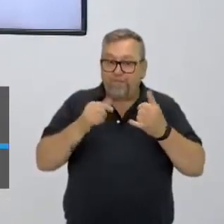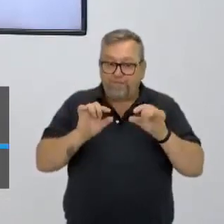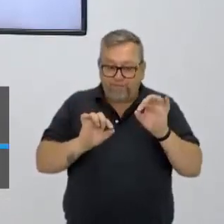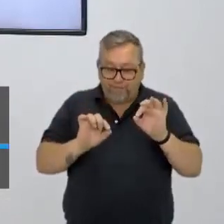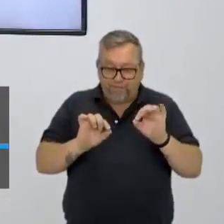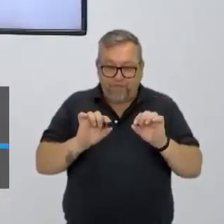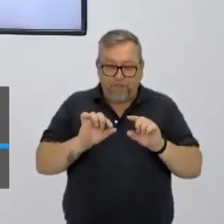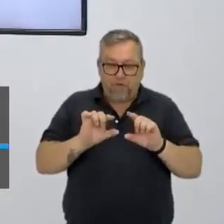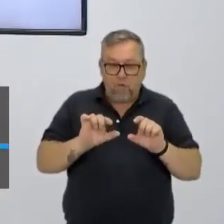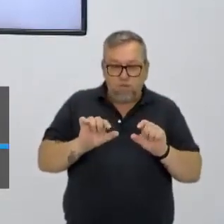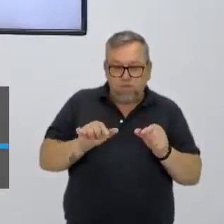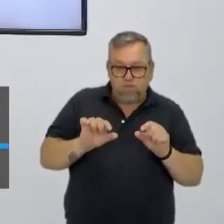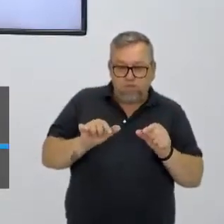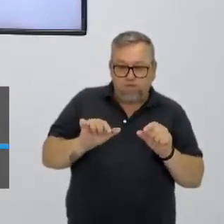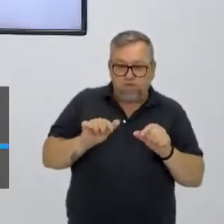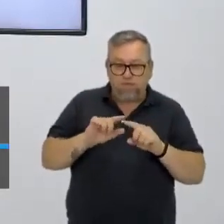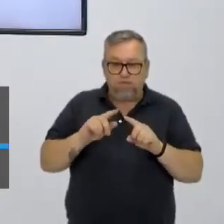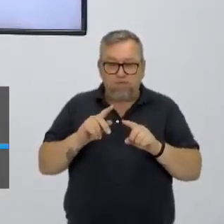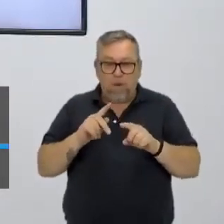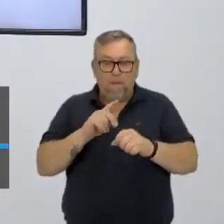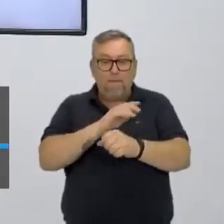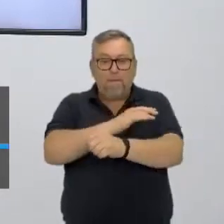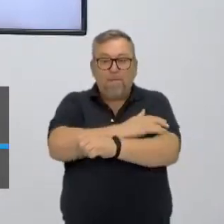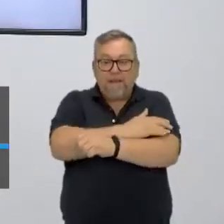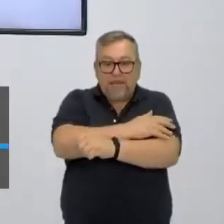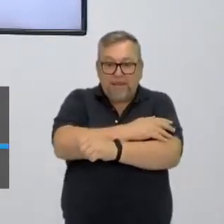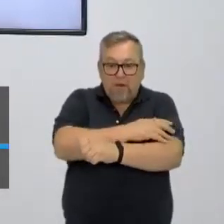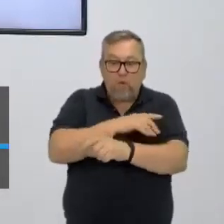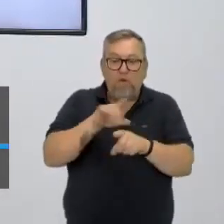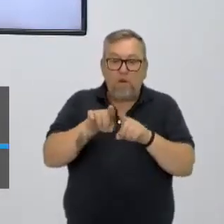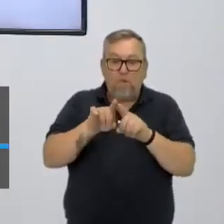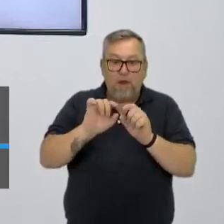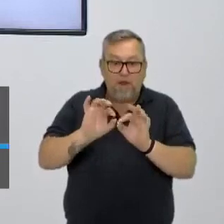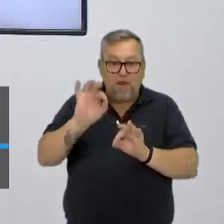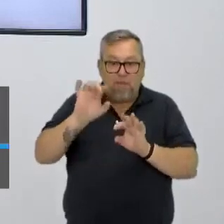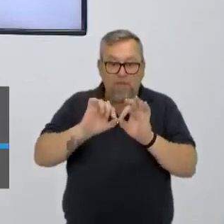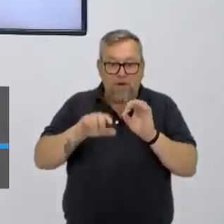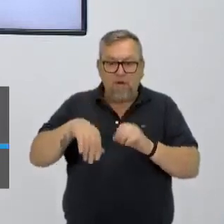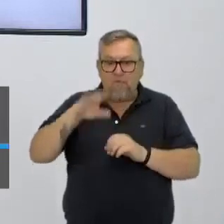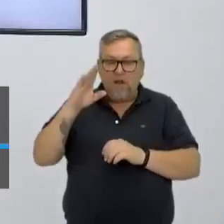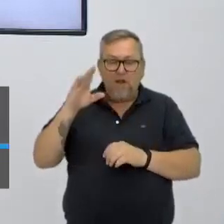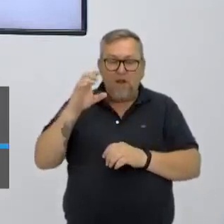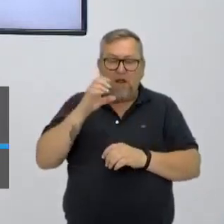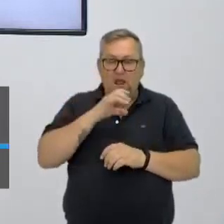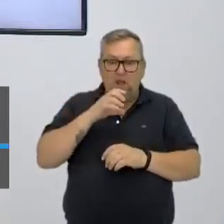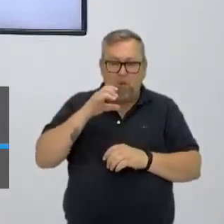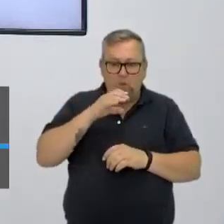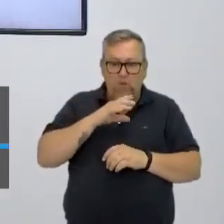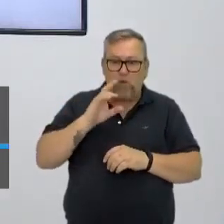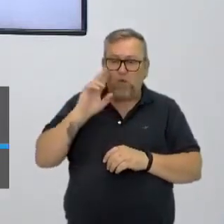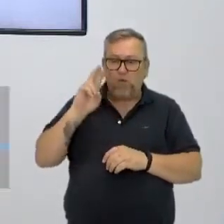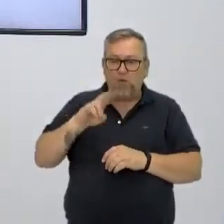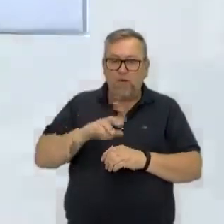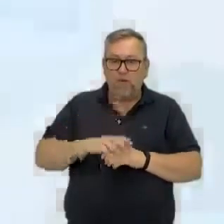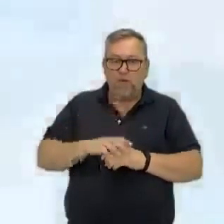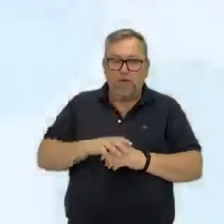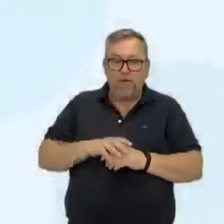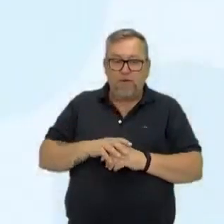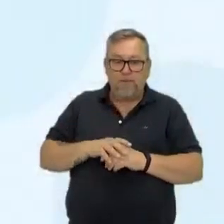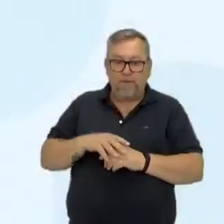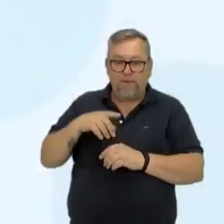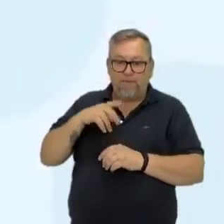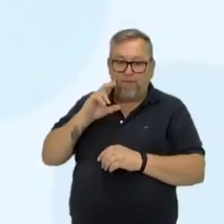em algumas condições de alterar a pressão, o tamanho, fornecendo mais calor. Tem um botãozinho, pode voltar lá um minutinho? Tem um